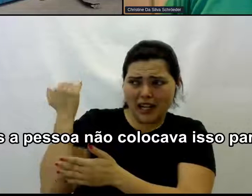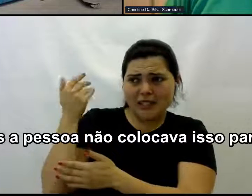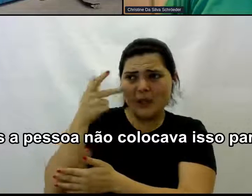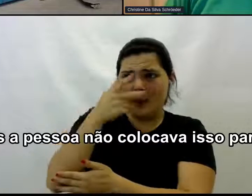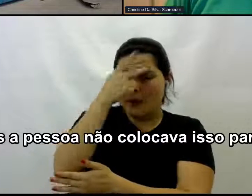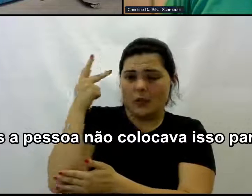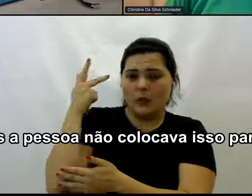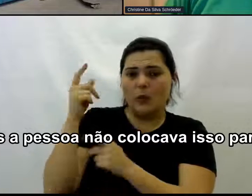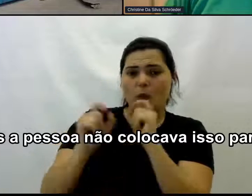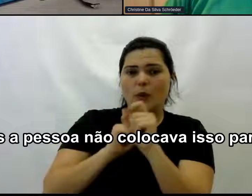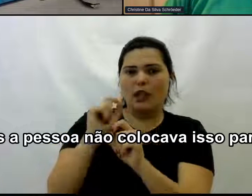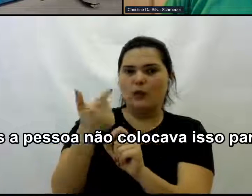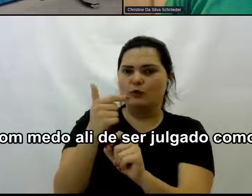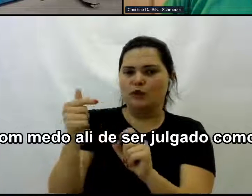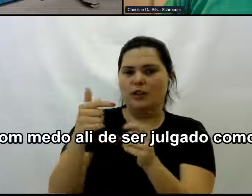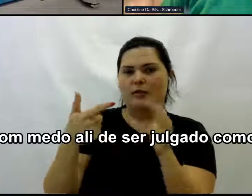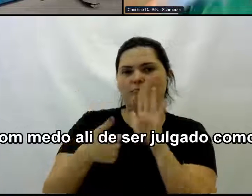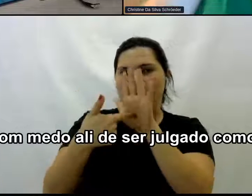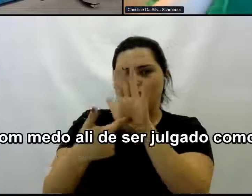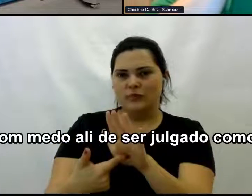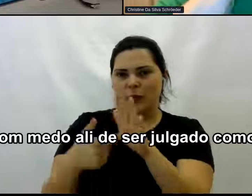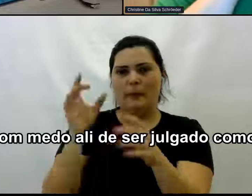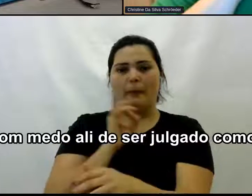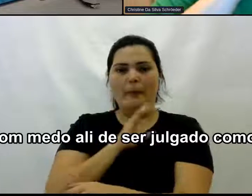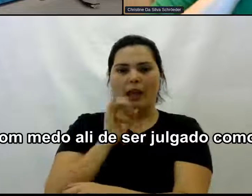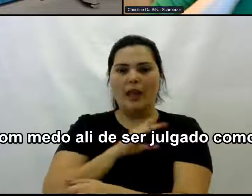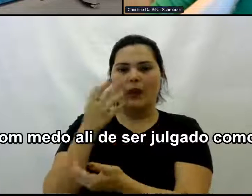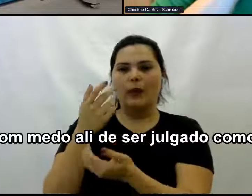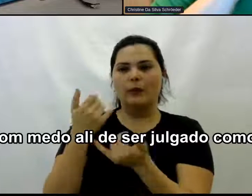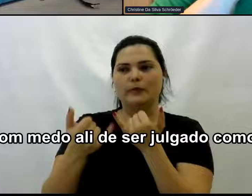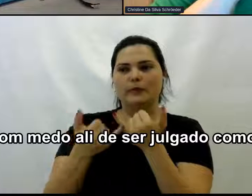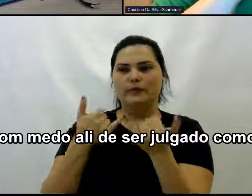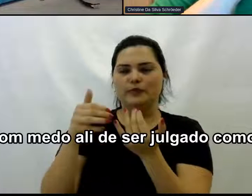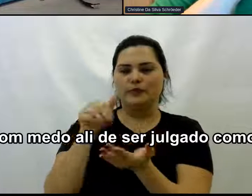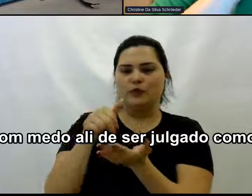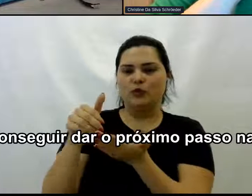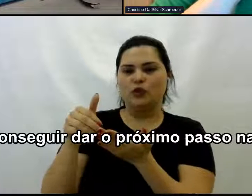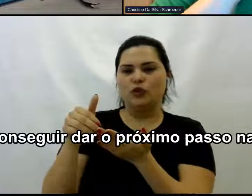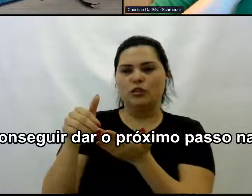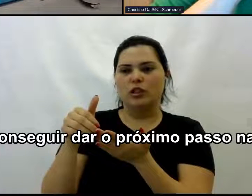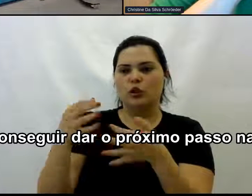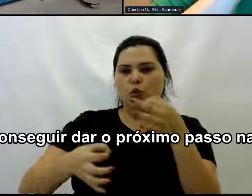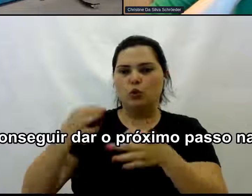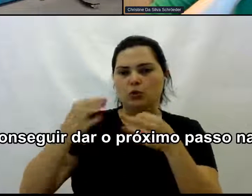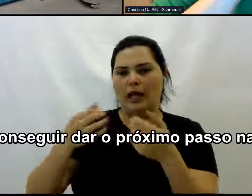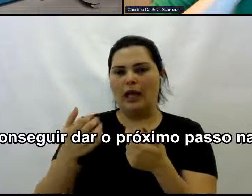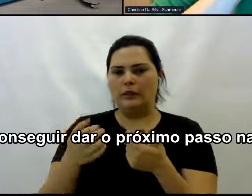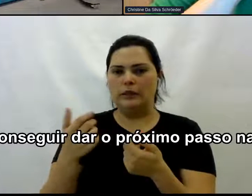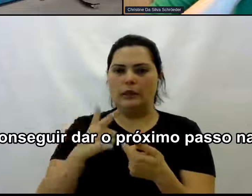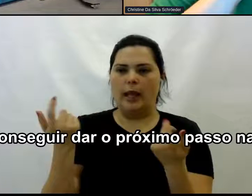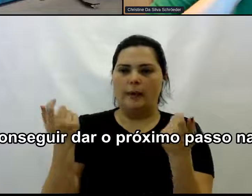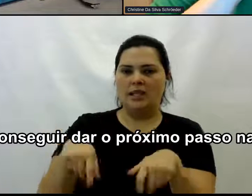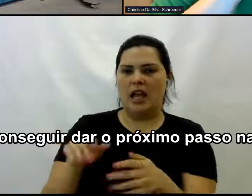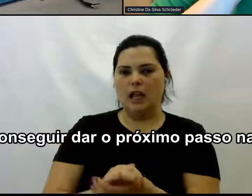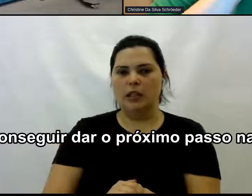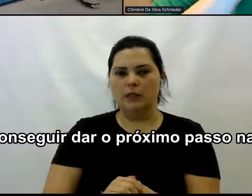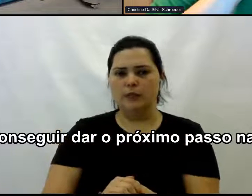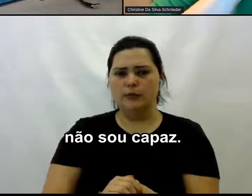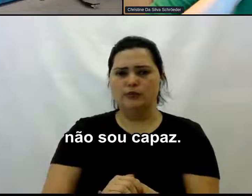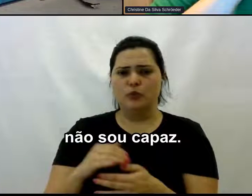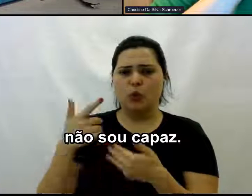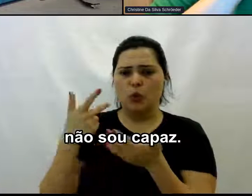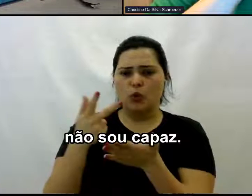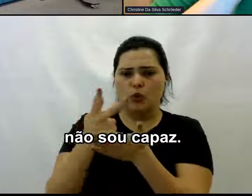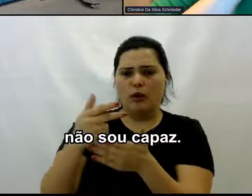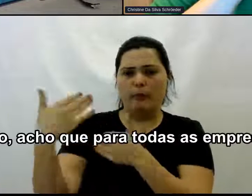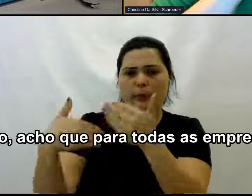não colocava Isso para fora Com o medo De ser julgado Como Não vou conseguir Dar o próximo passo Na